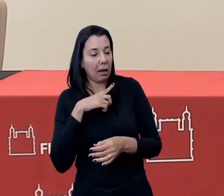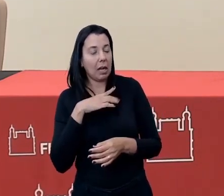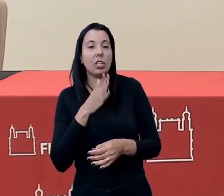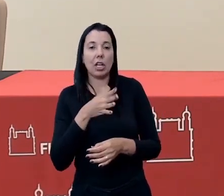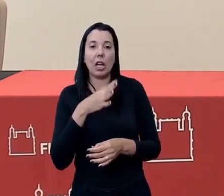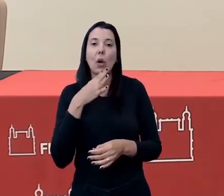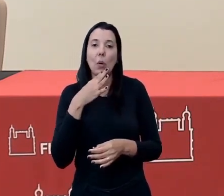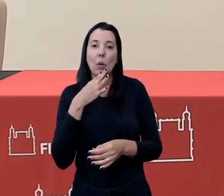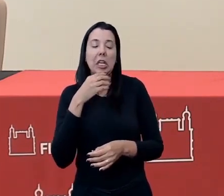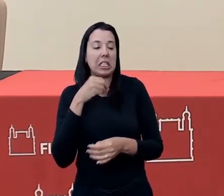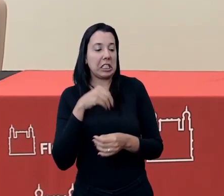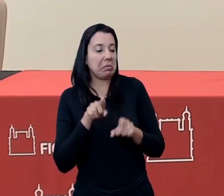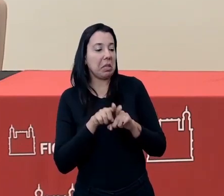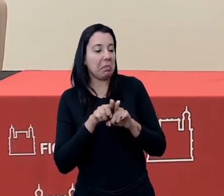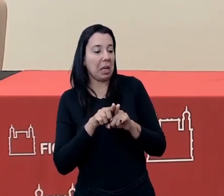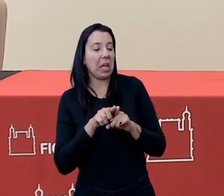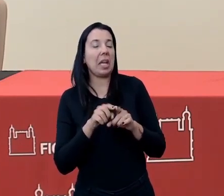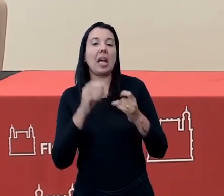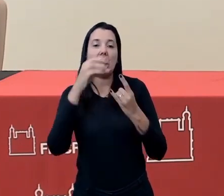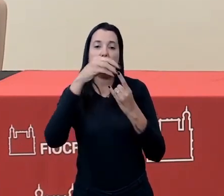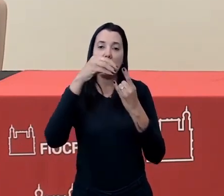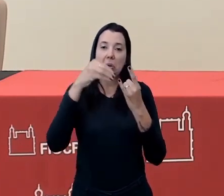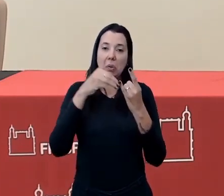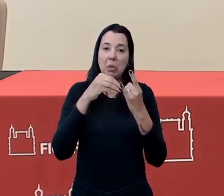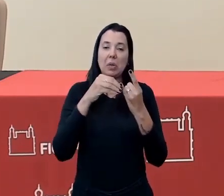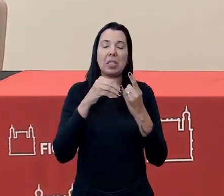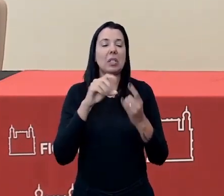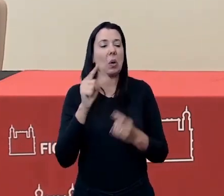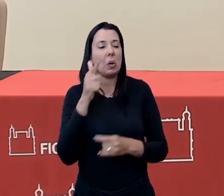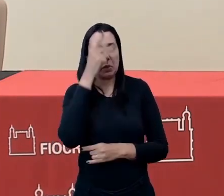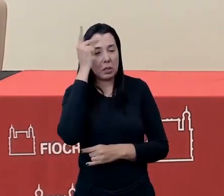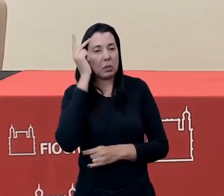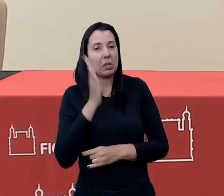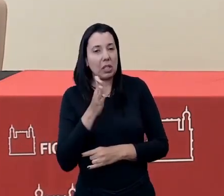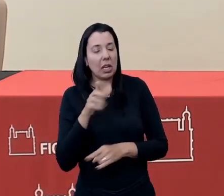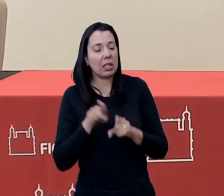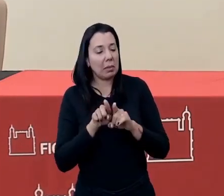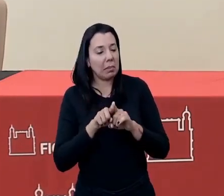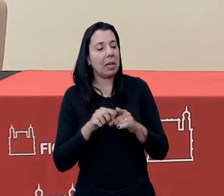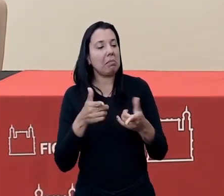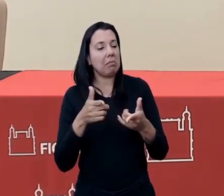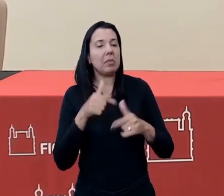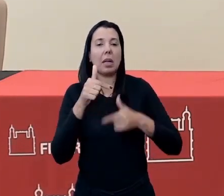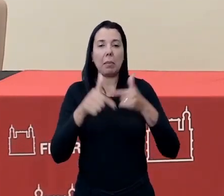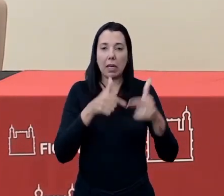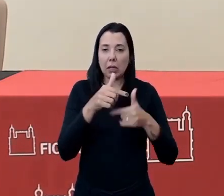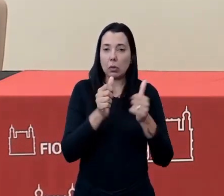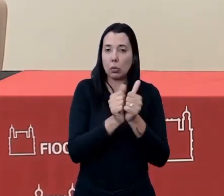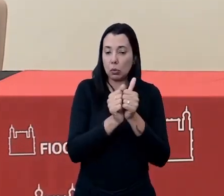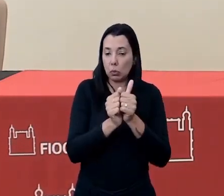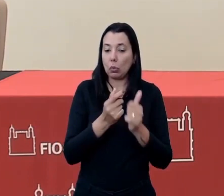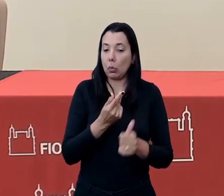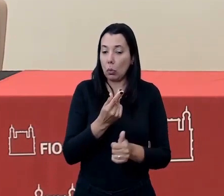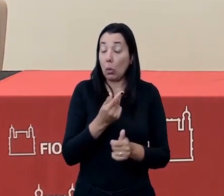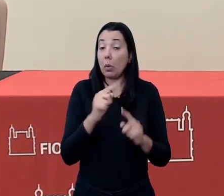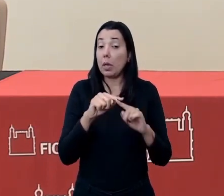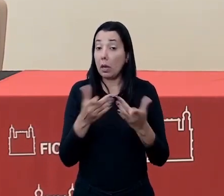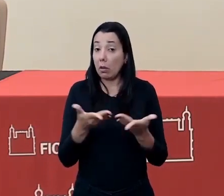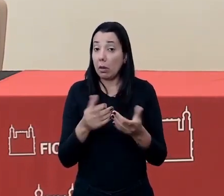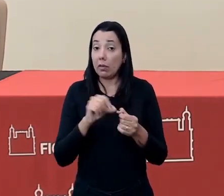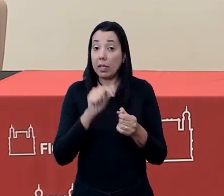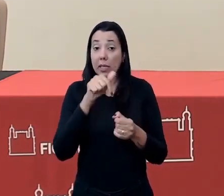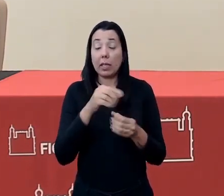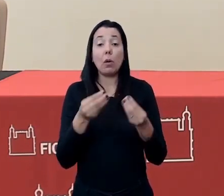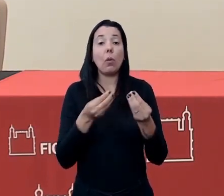conheciam a Fiocruz, outros já estavam aqui conosco, e essa atividade, ela geralmente é feita aqui no nosso